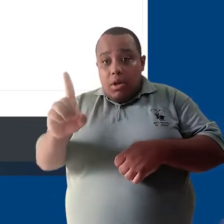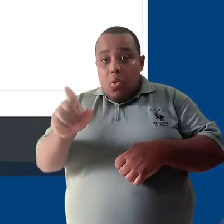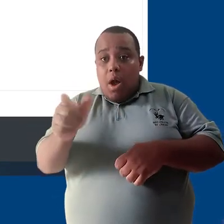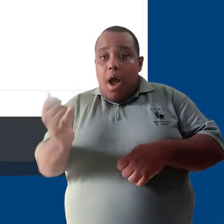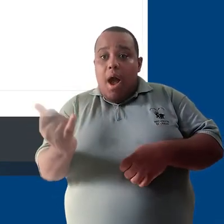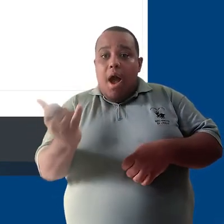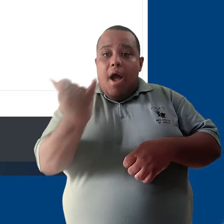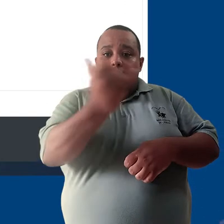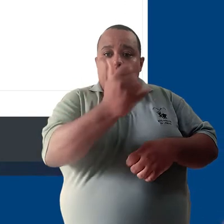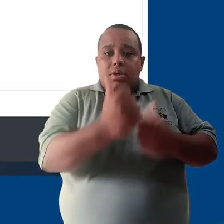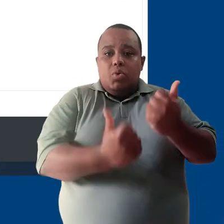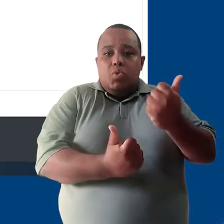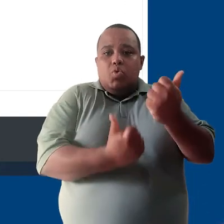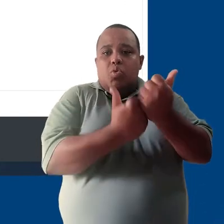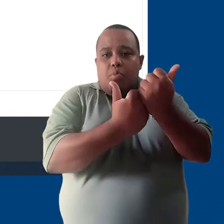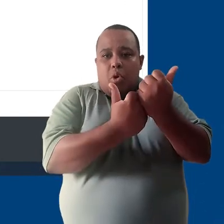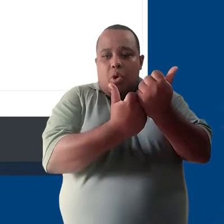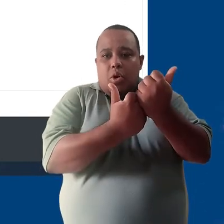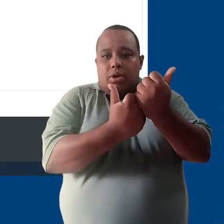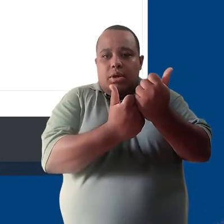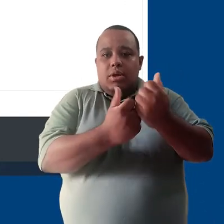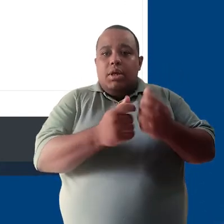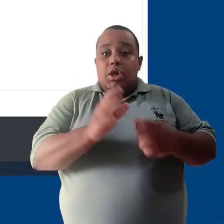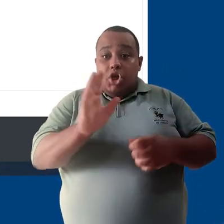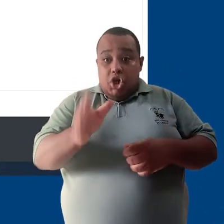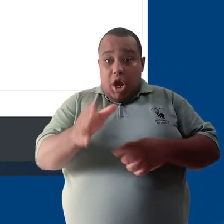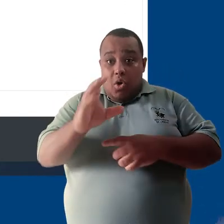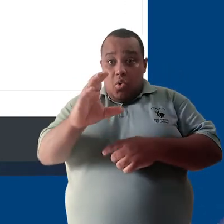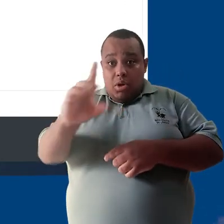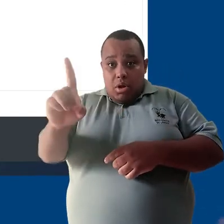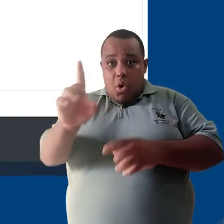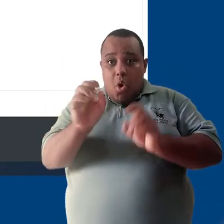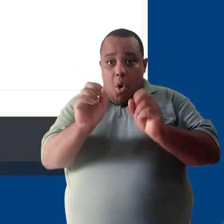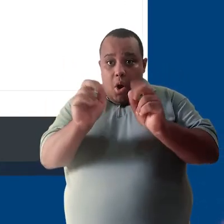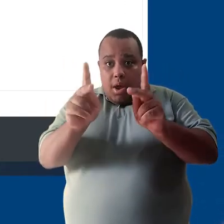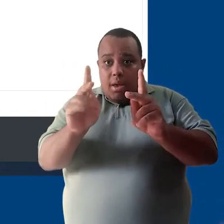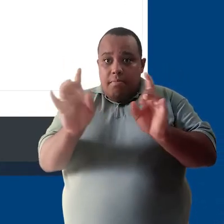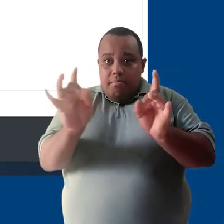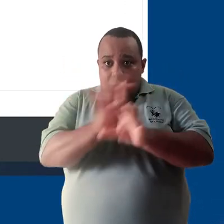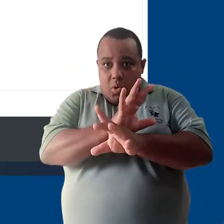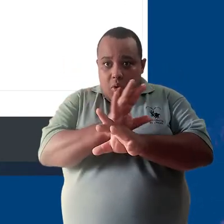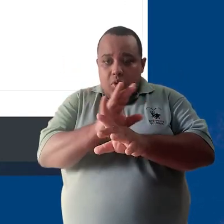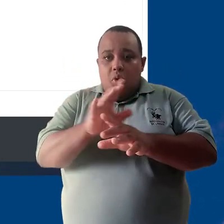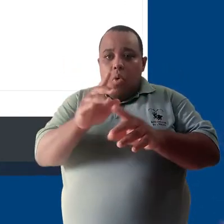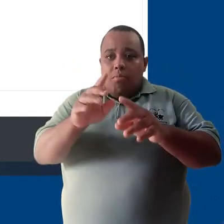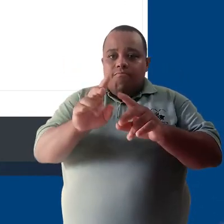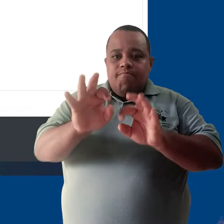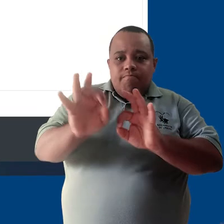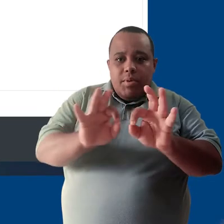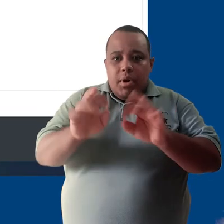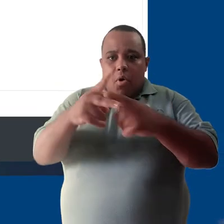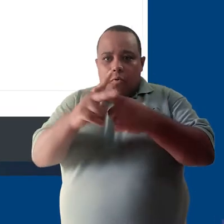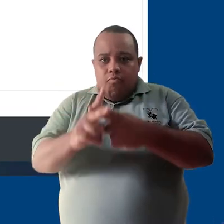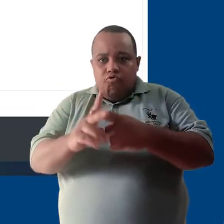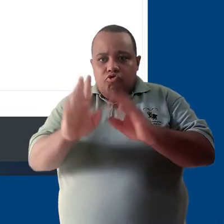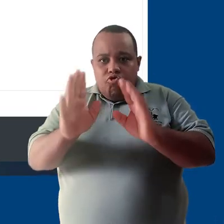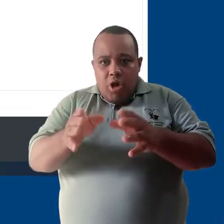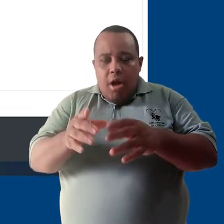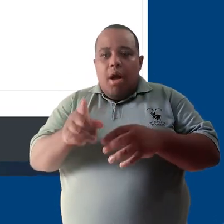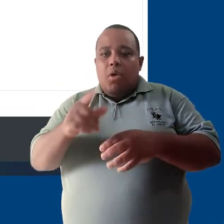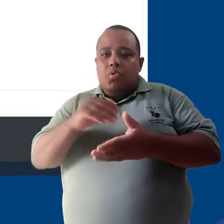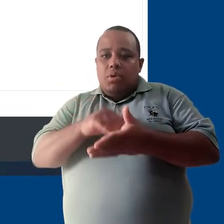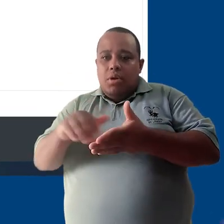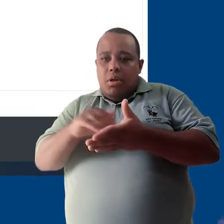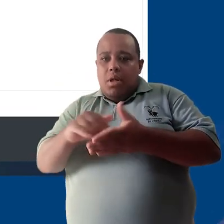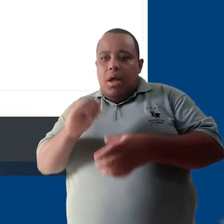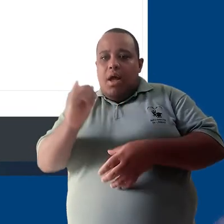pedido ao suporte, desde que o coordenador já esteja devidamente autorizado a fazer solicitações para que ele seja